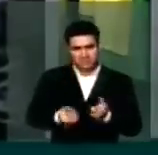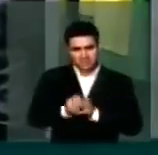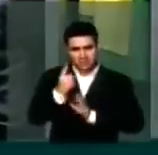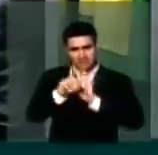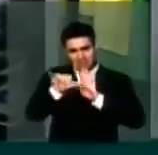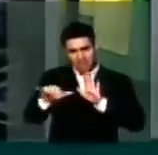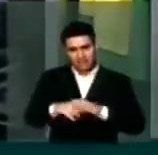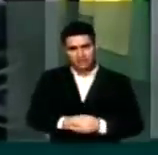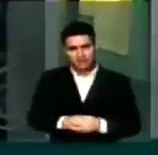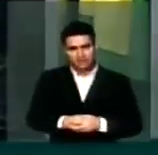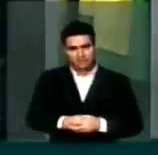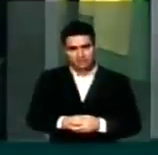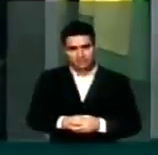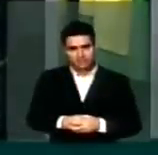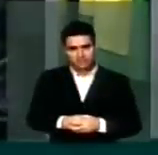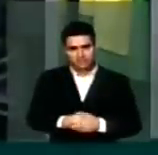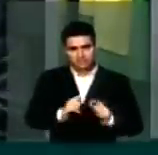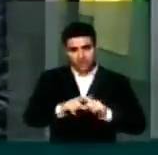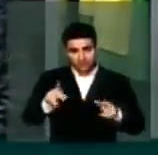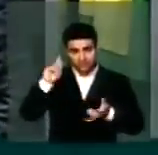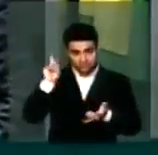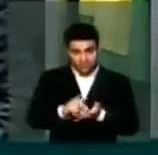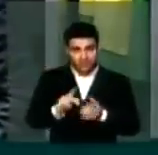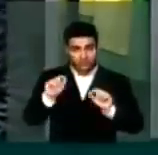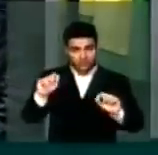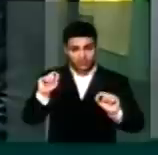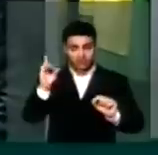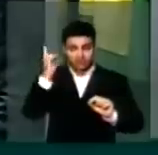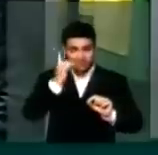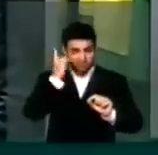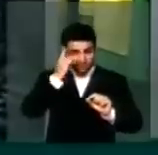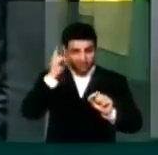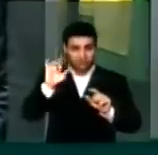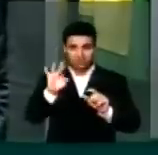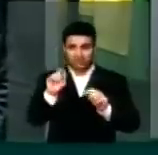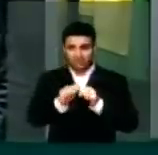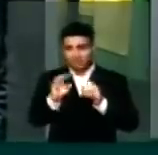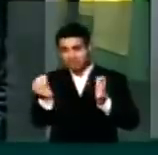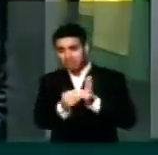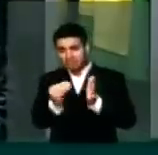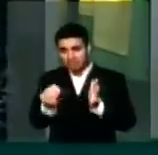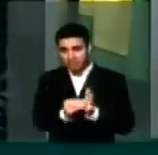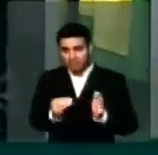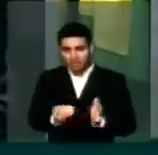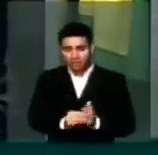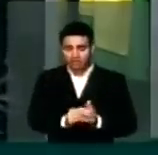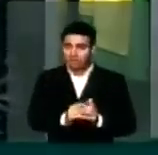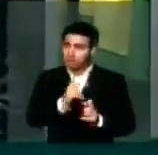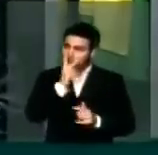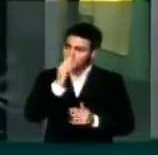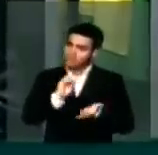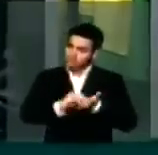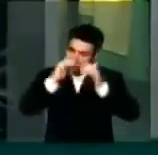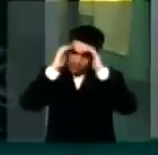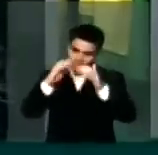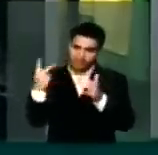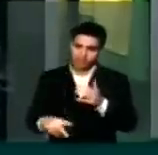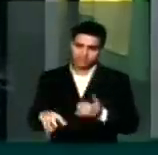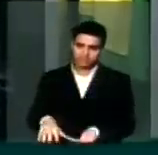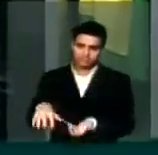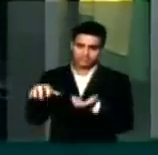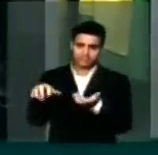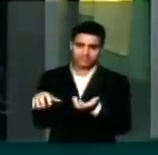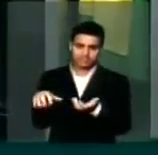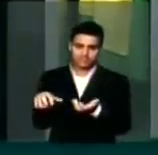Na realidade, reiterando, o deputado emendeiro nega a essência desta casa. É a